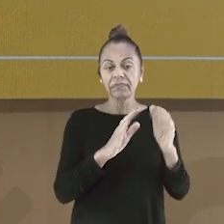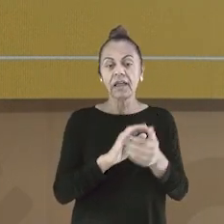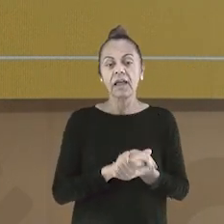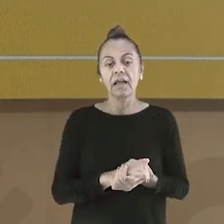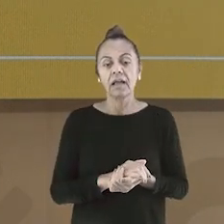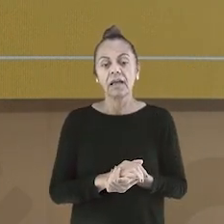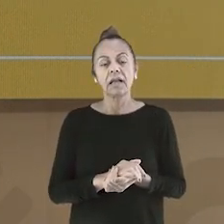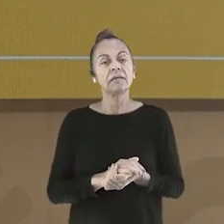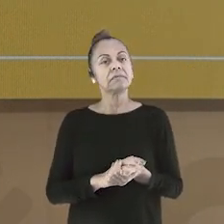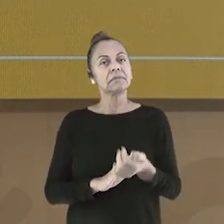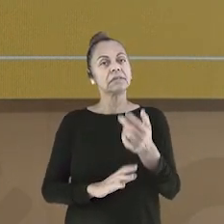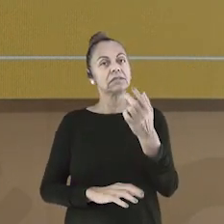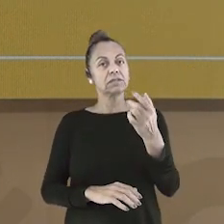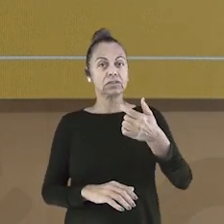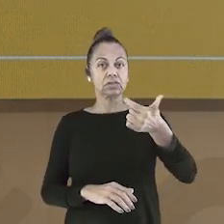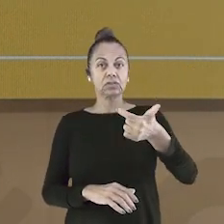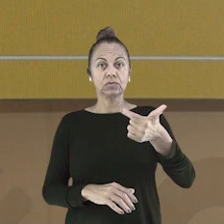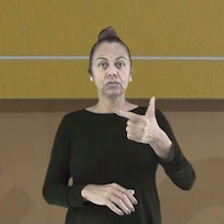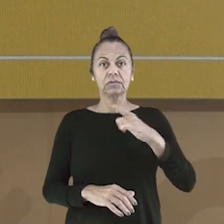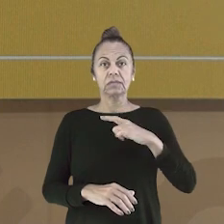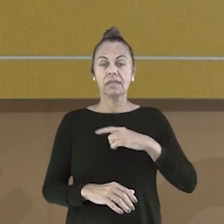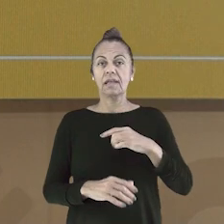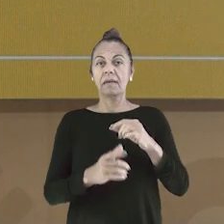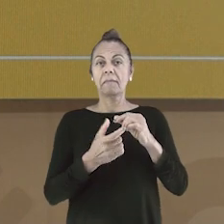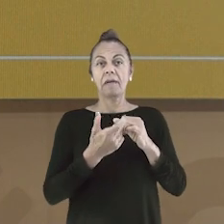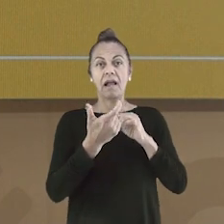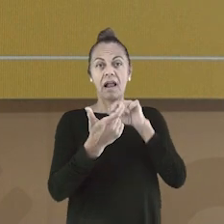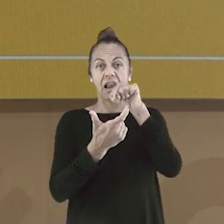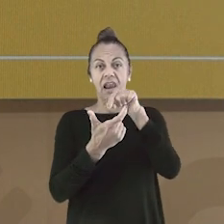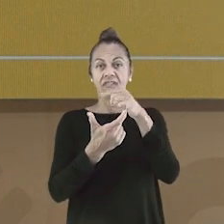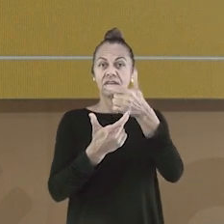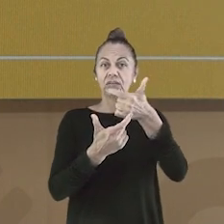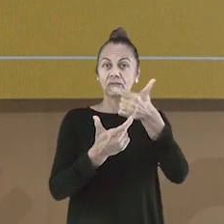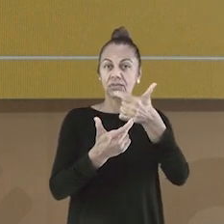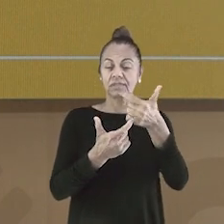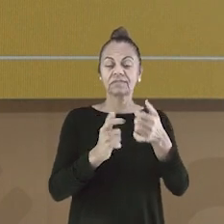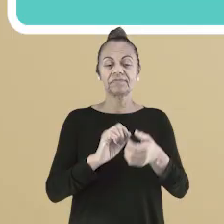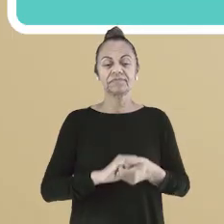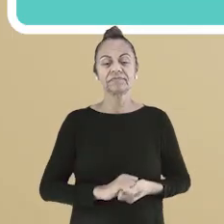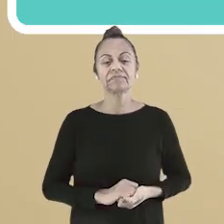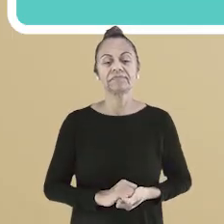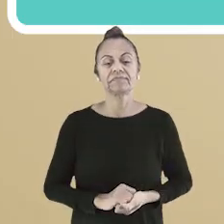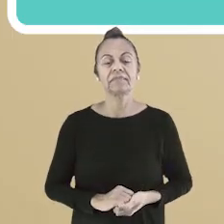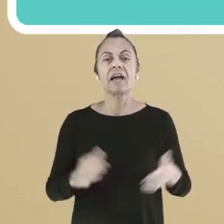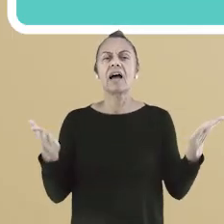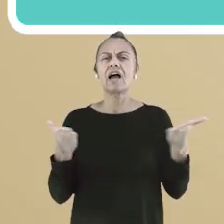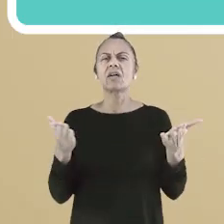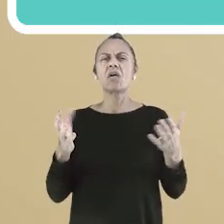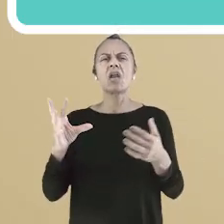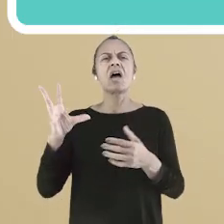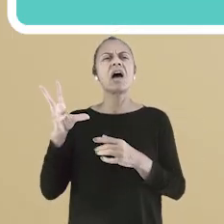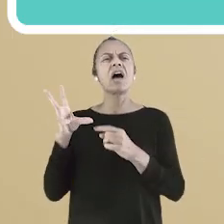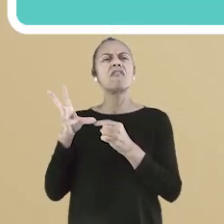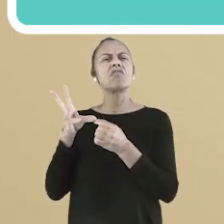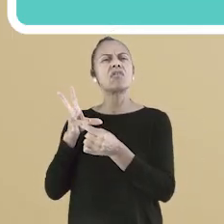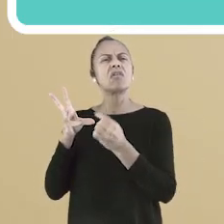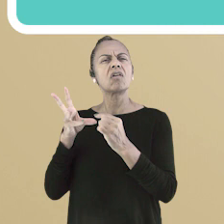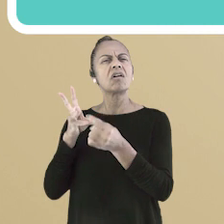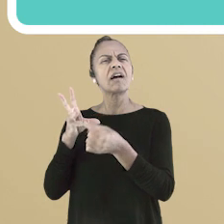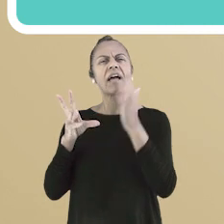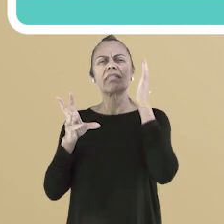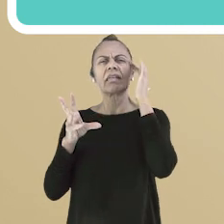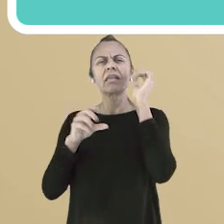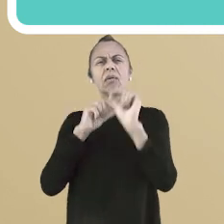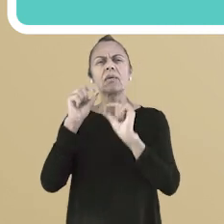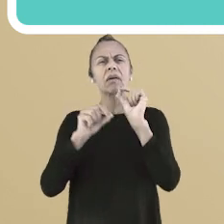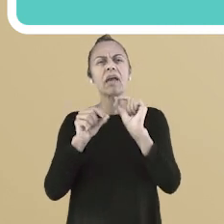na segunda, nós temos duas palavras. Facilite e cuide. Agora, vamos entender o que